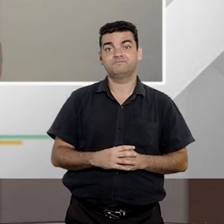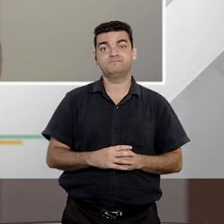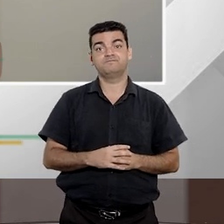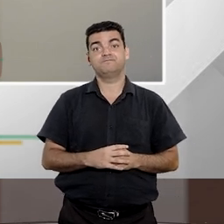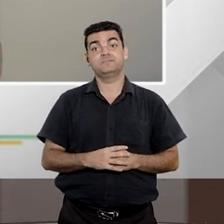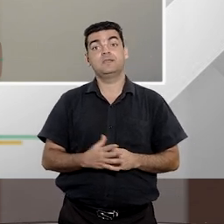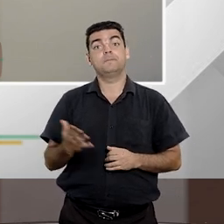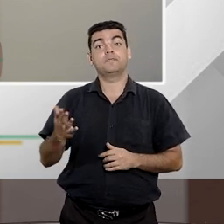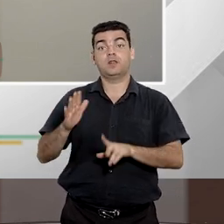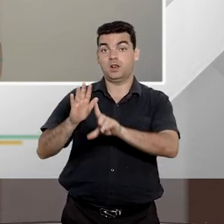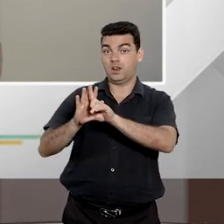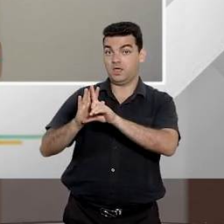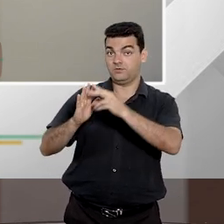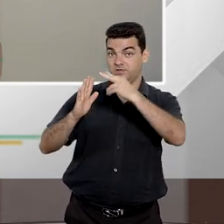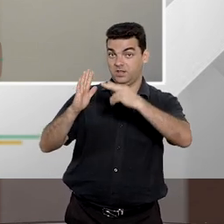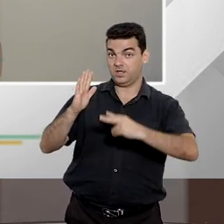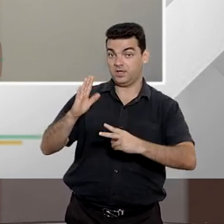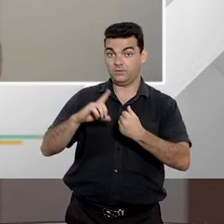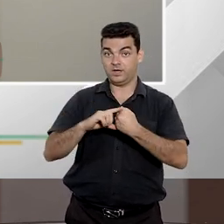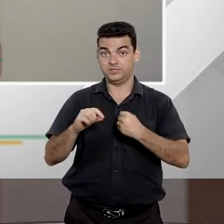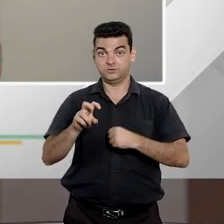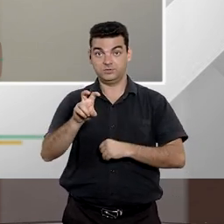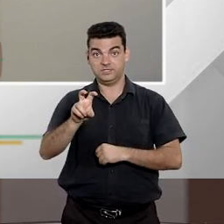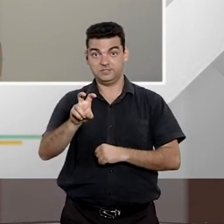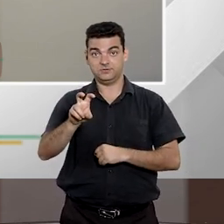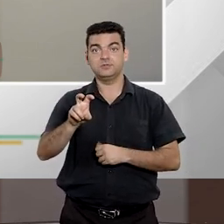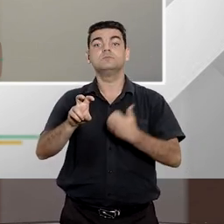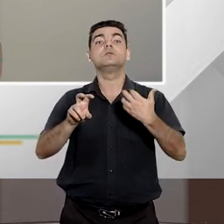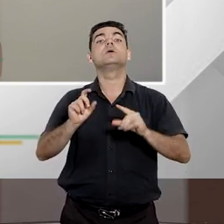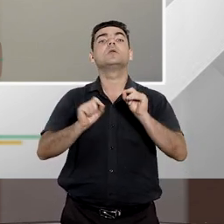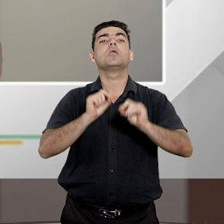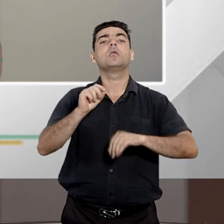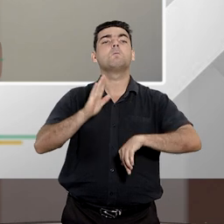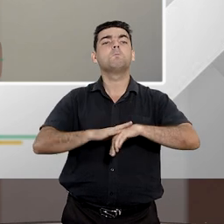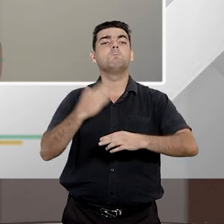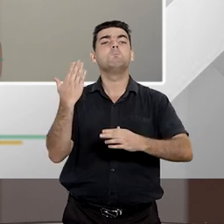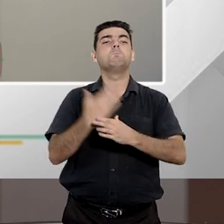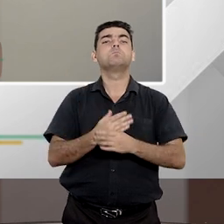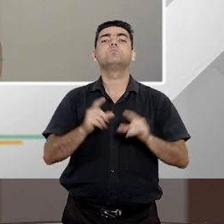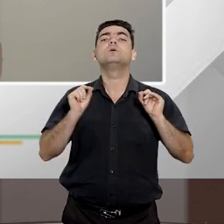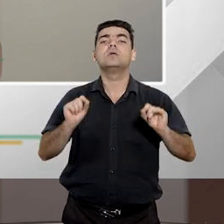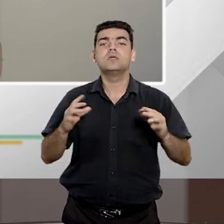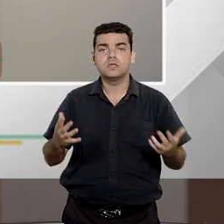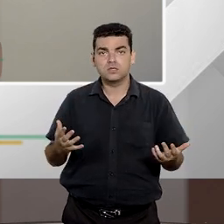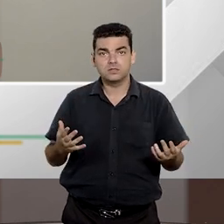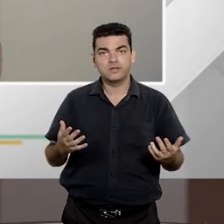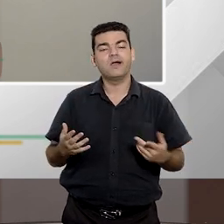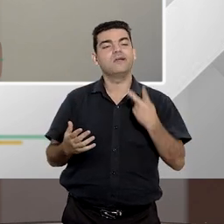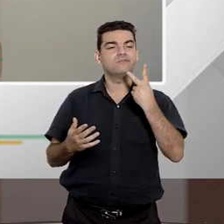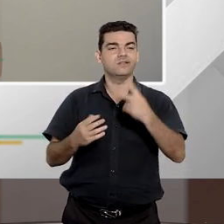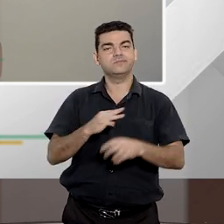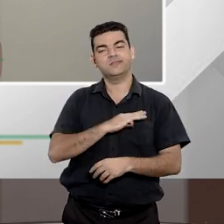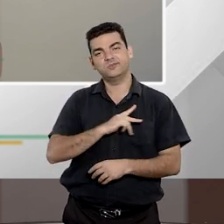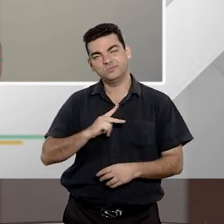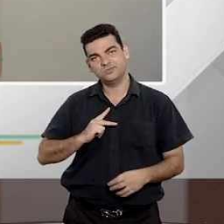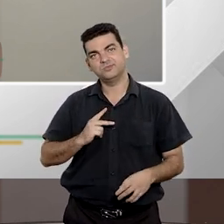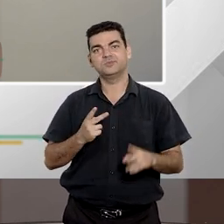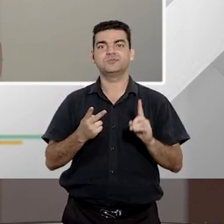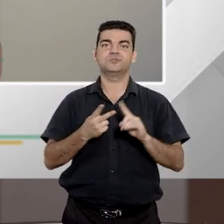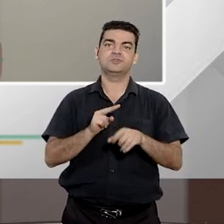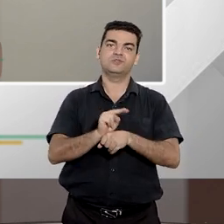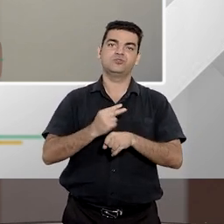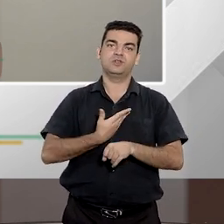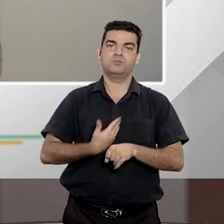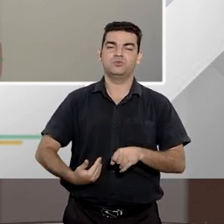um pouquinho mais na lei, lá no artigo 5º, a gente vê quem que pode propor essa ação. E lá nós temos o Ministério Público, a